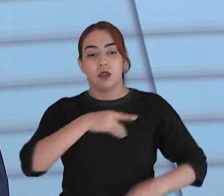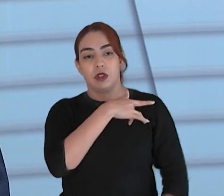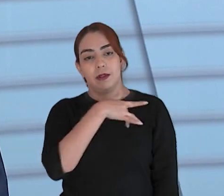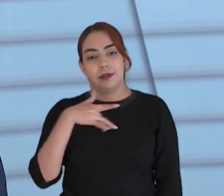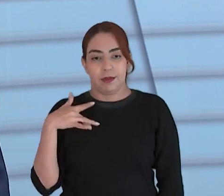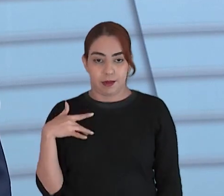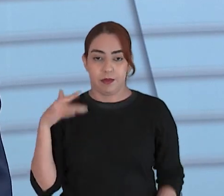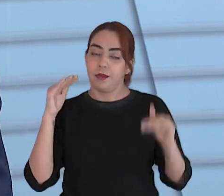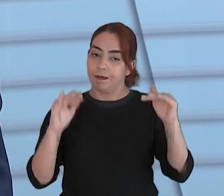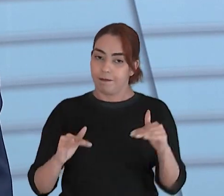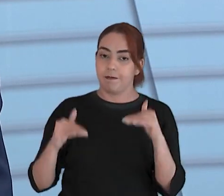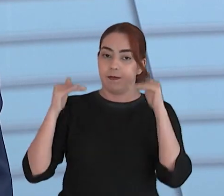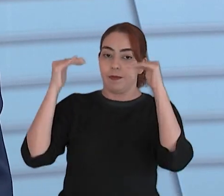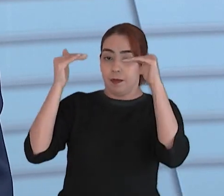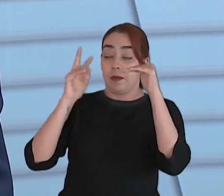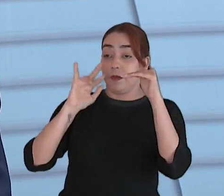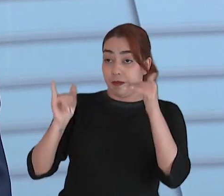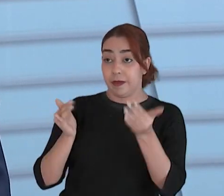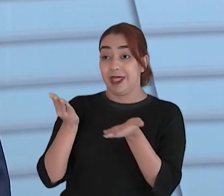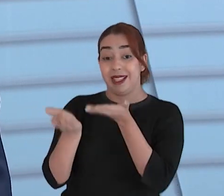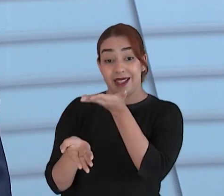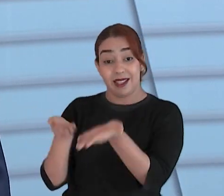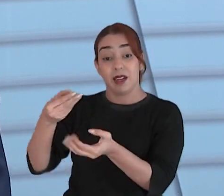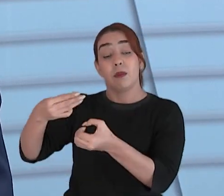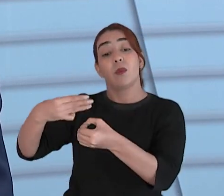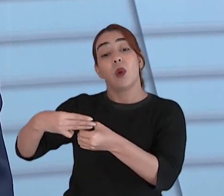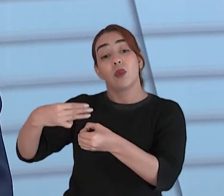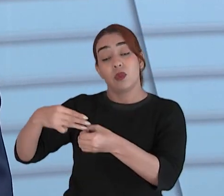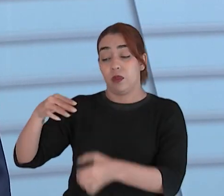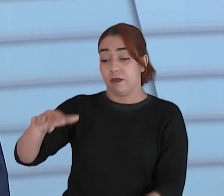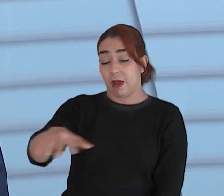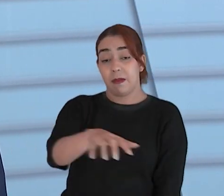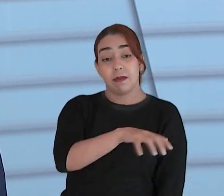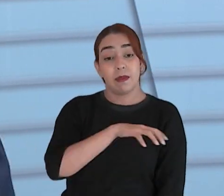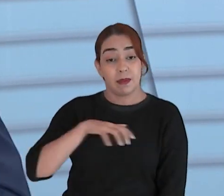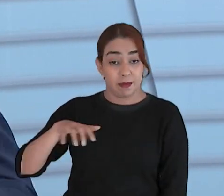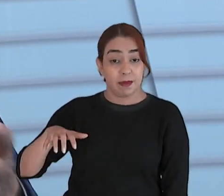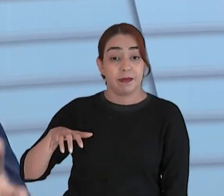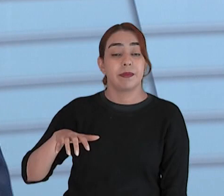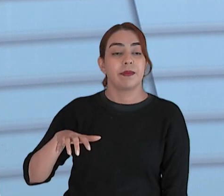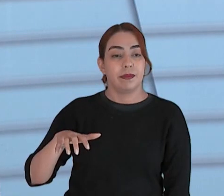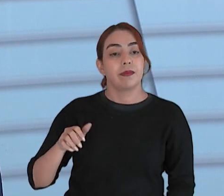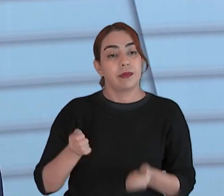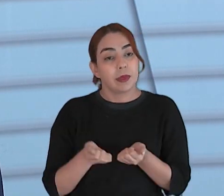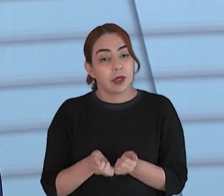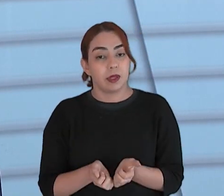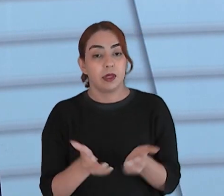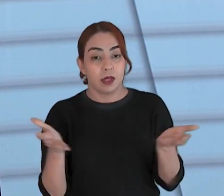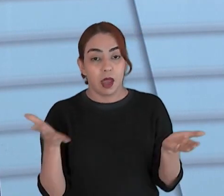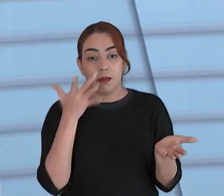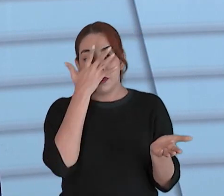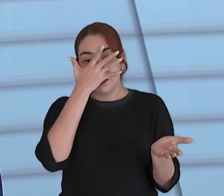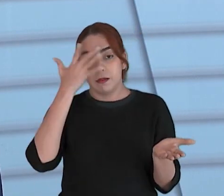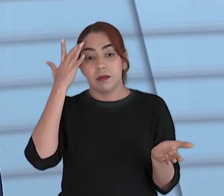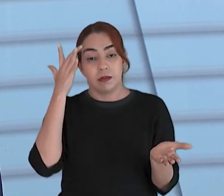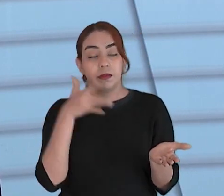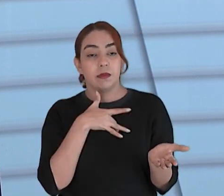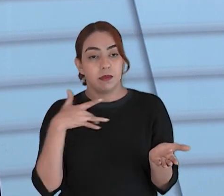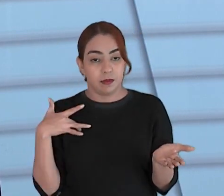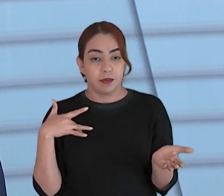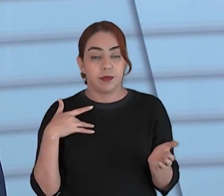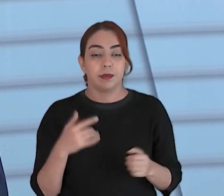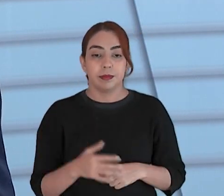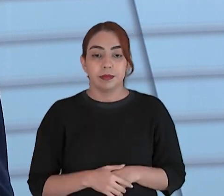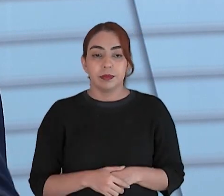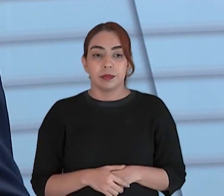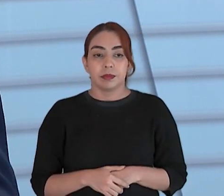seja realmente levada para mais próximo dessa população que mora nas regiões mais distantes aqui da